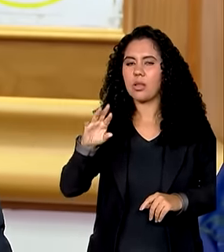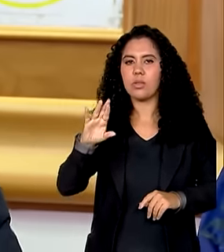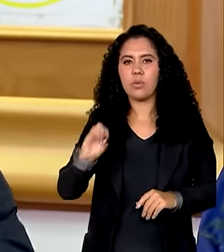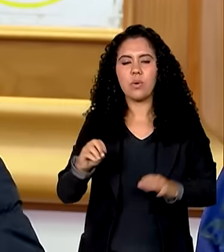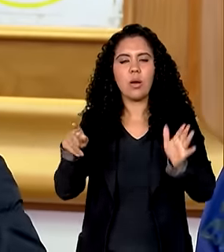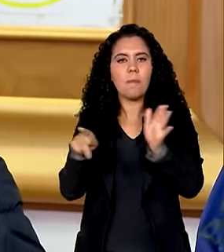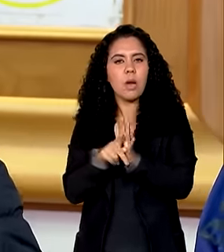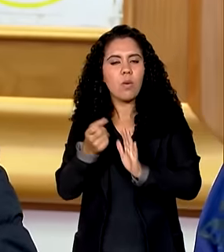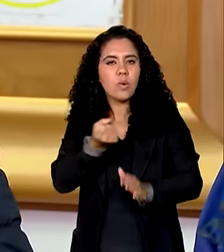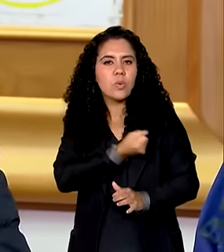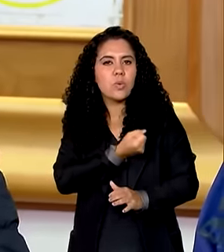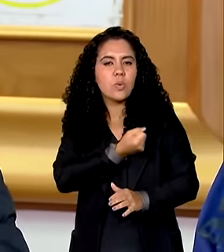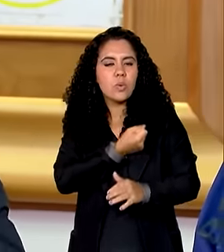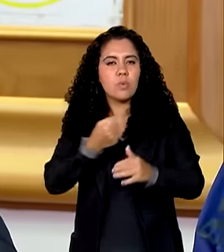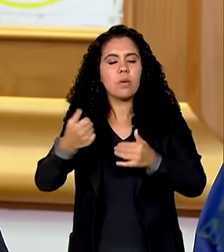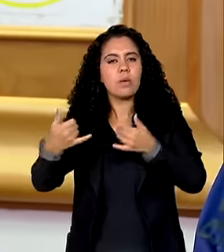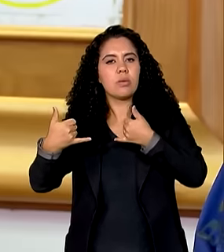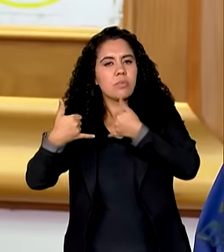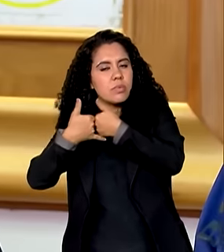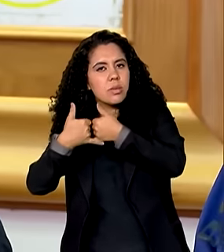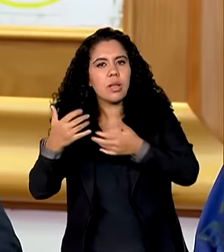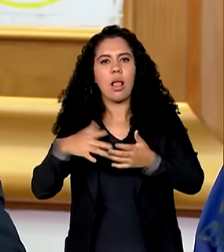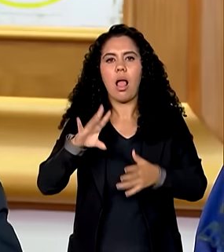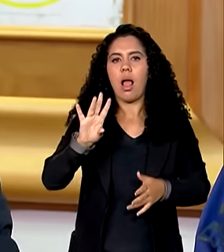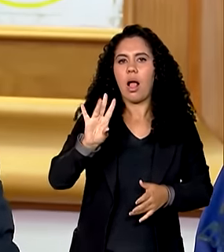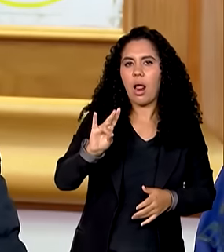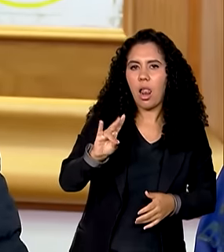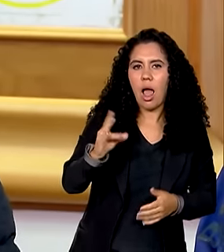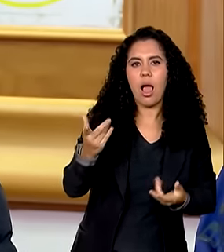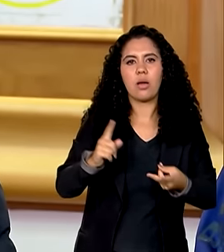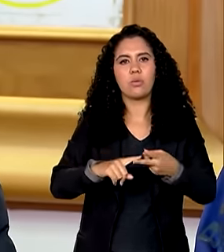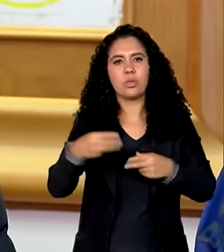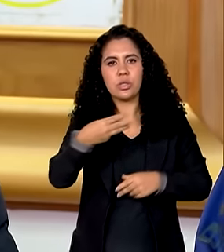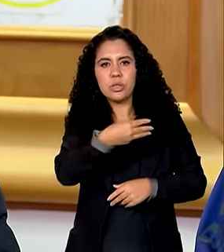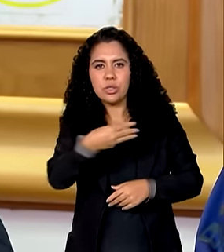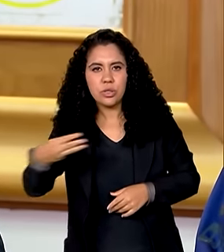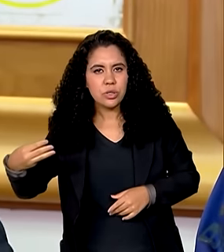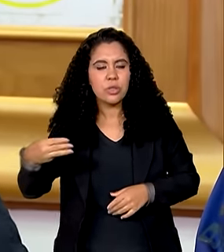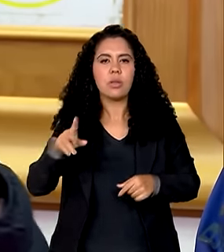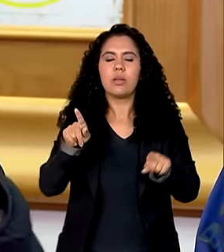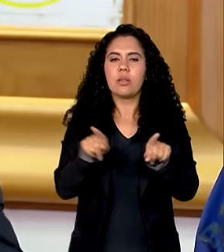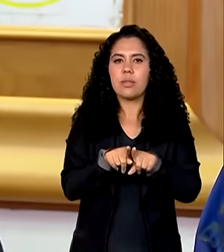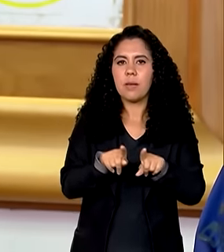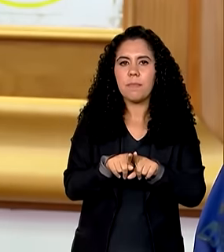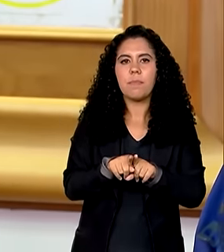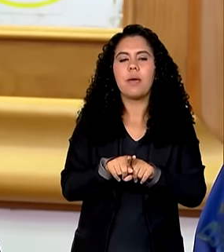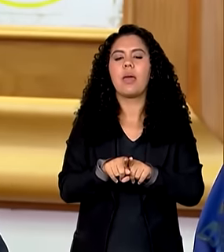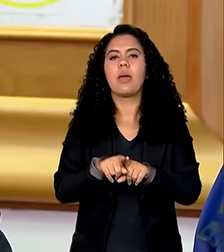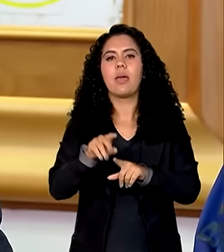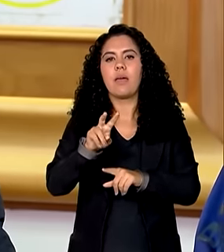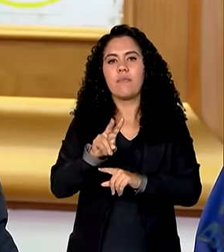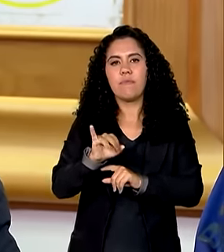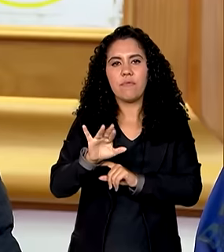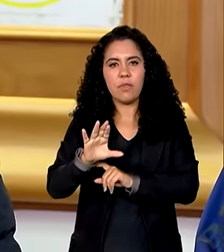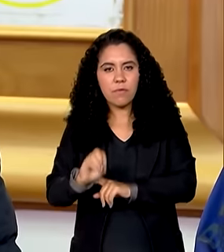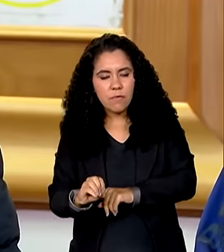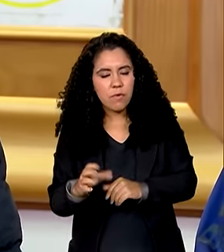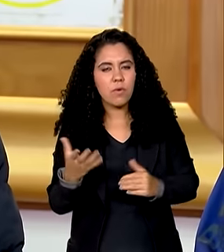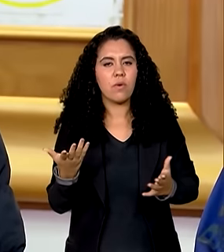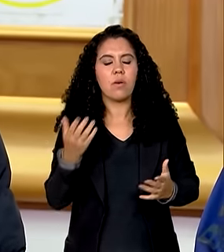móvel a Claro a TIM a Vivo que prestam serviço de banda larga móvel